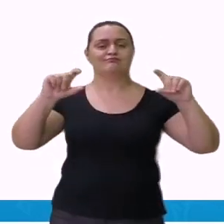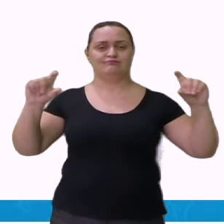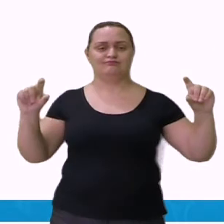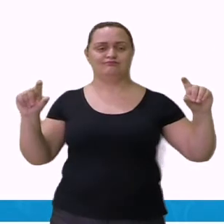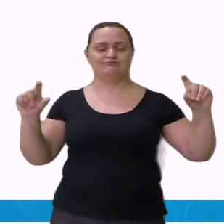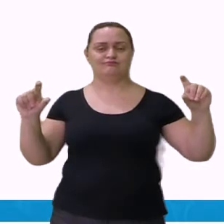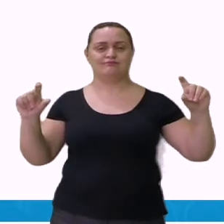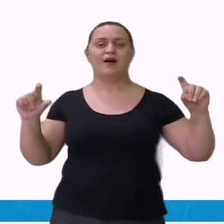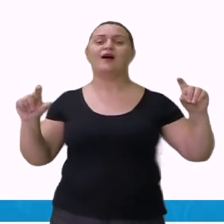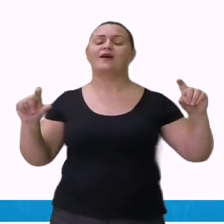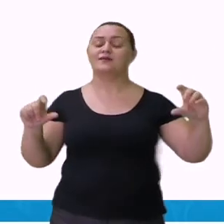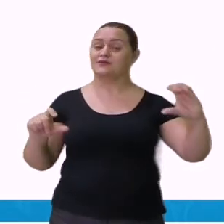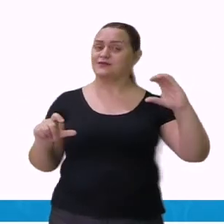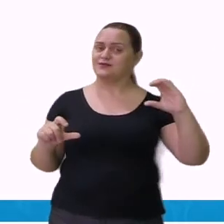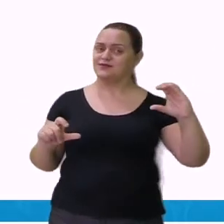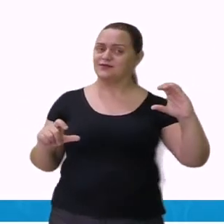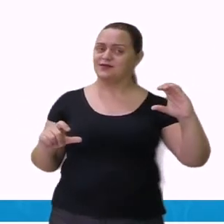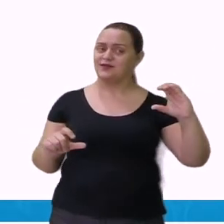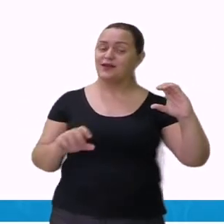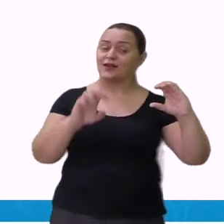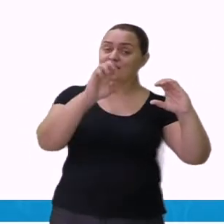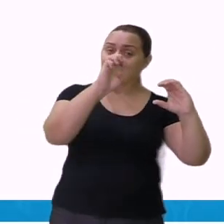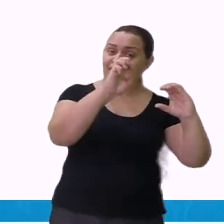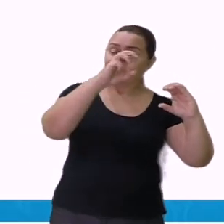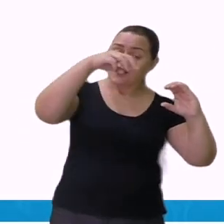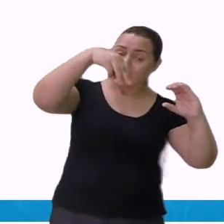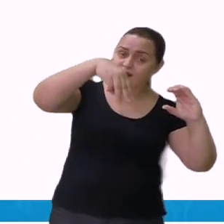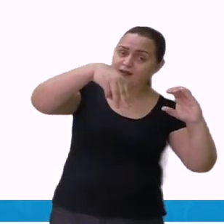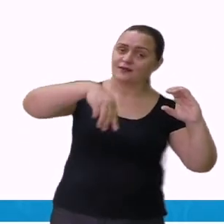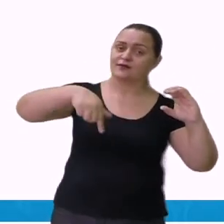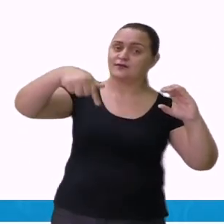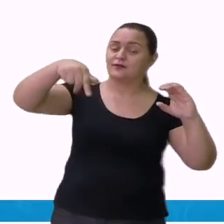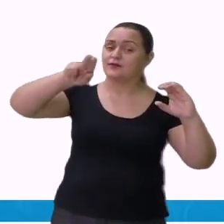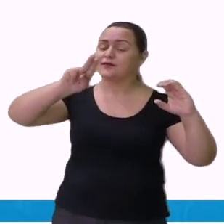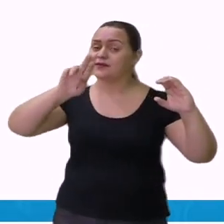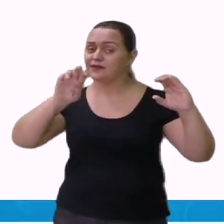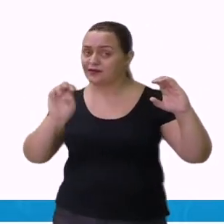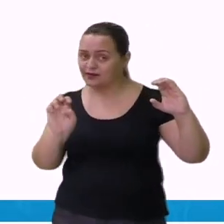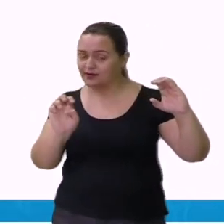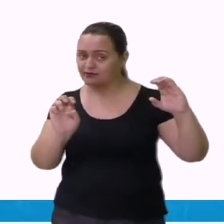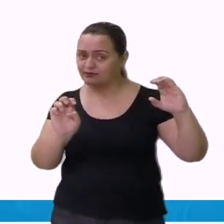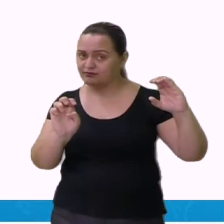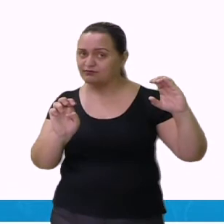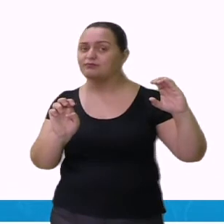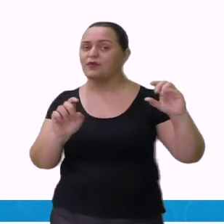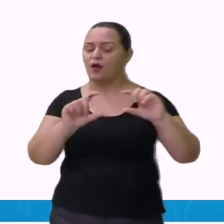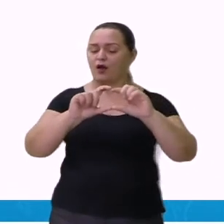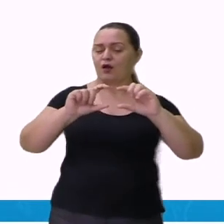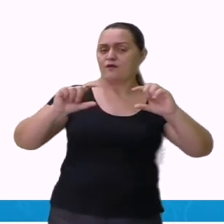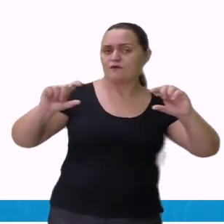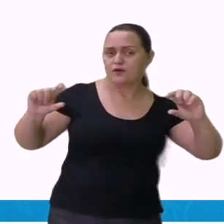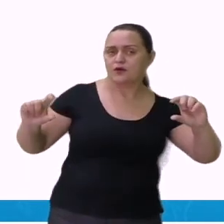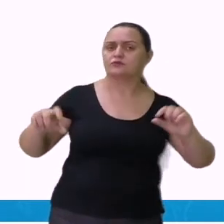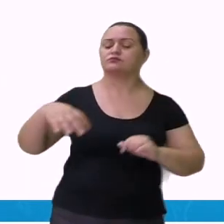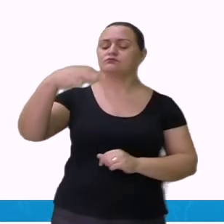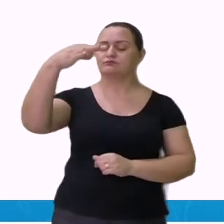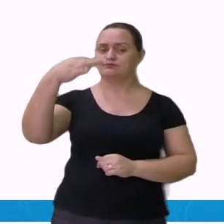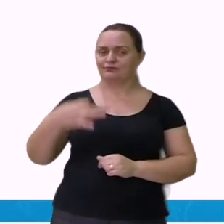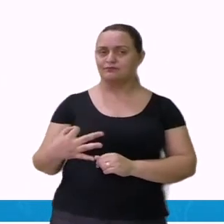que ingressam na escola. A pronúncia ficou correta.